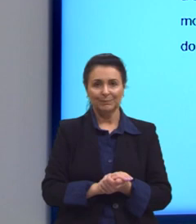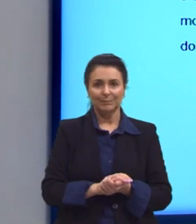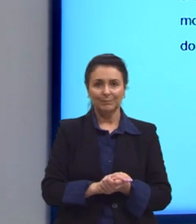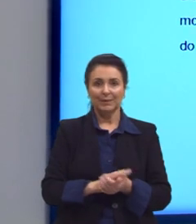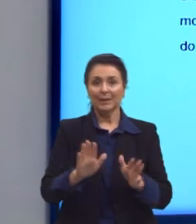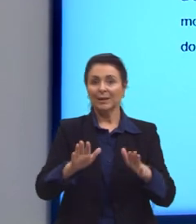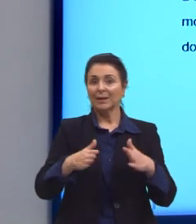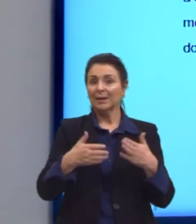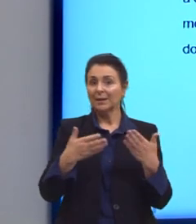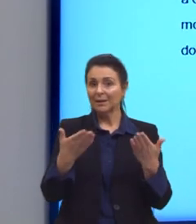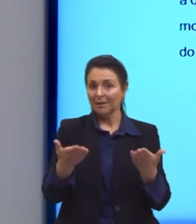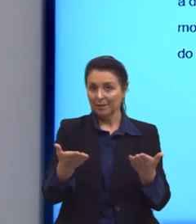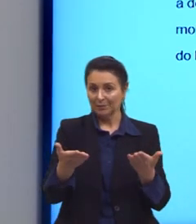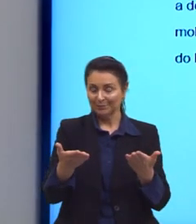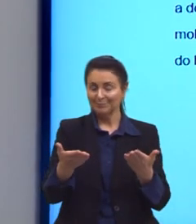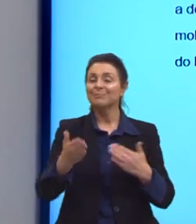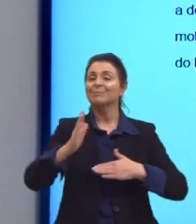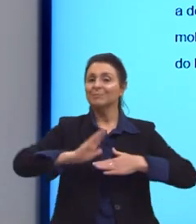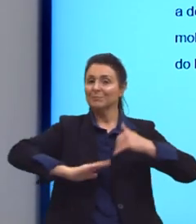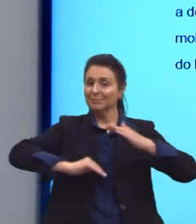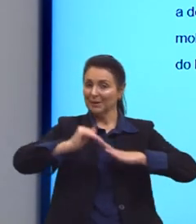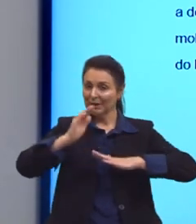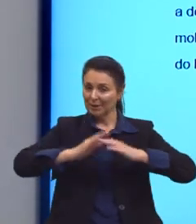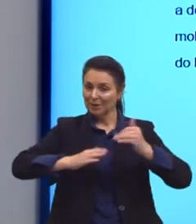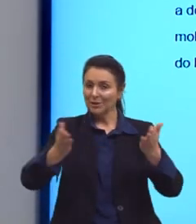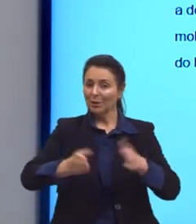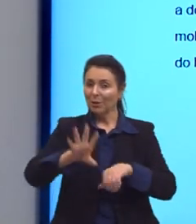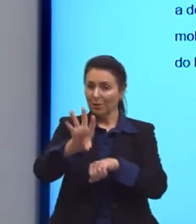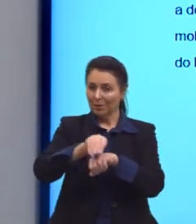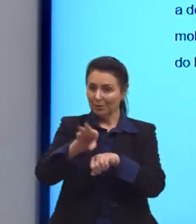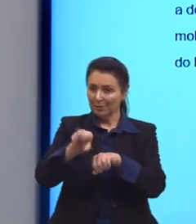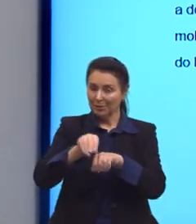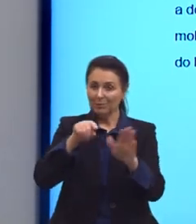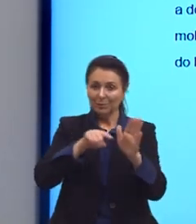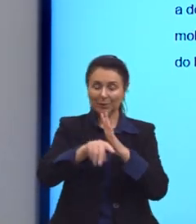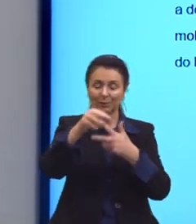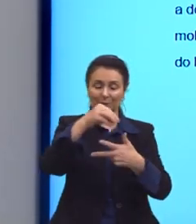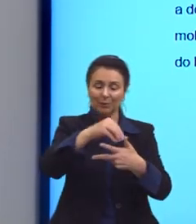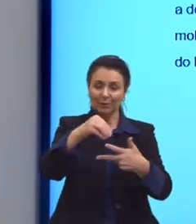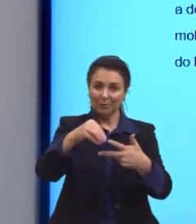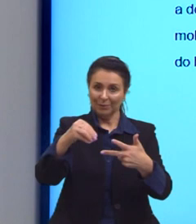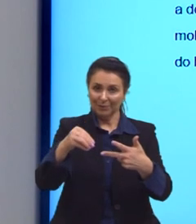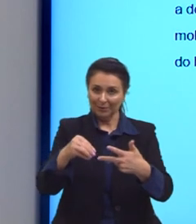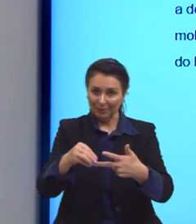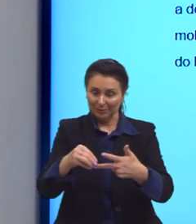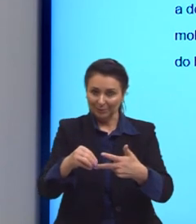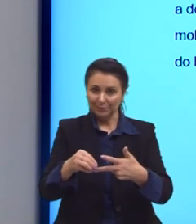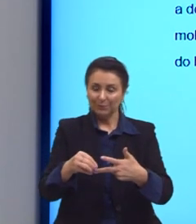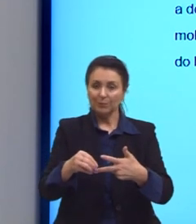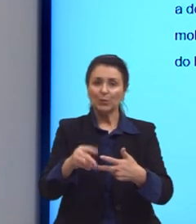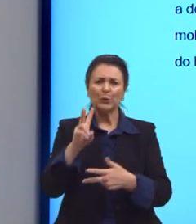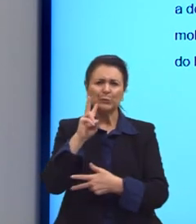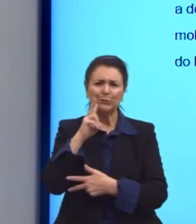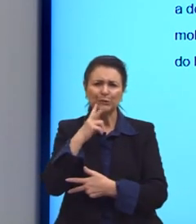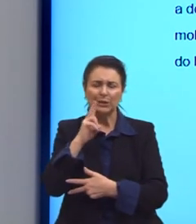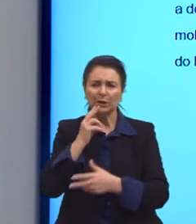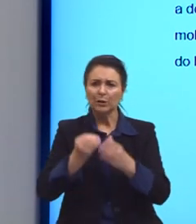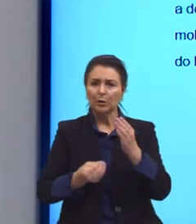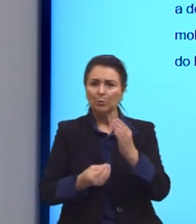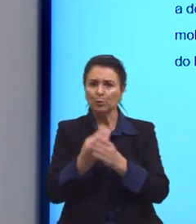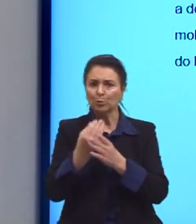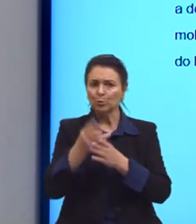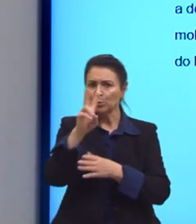Então, para aplicar esse conhecimento, eu trouxe uma questão do Enem que diz o seguinte. O vinagre é um produto